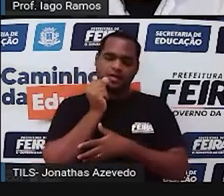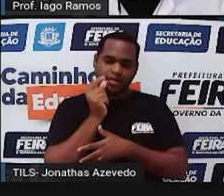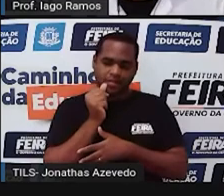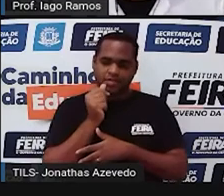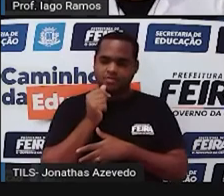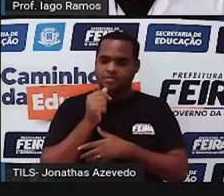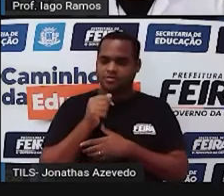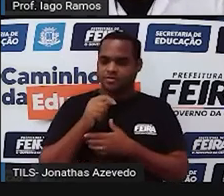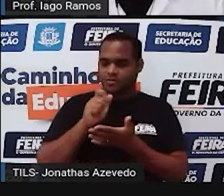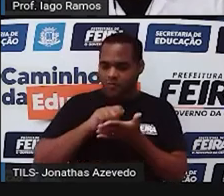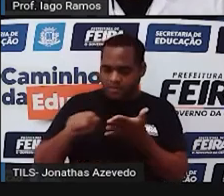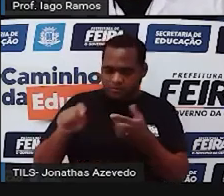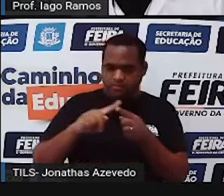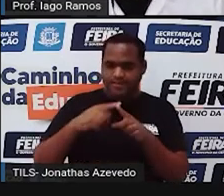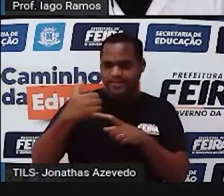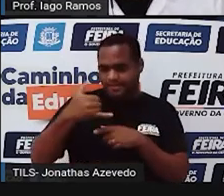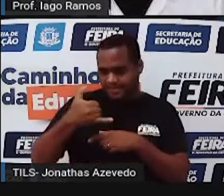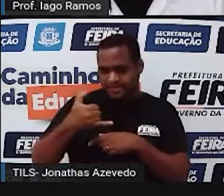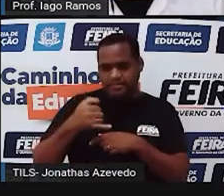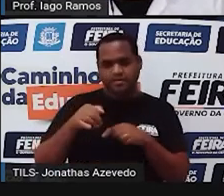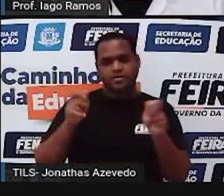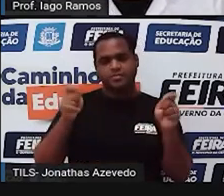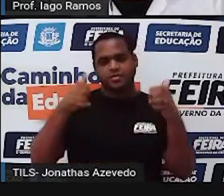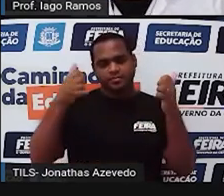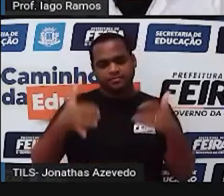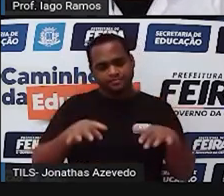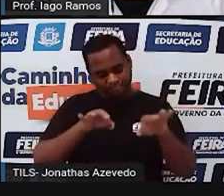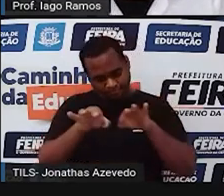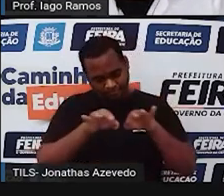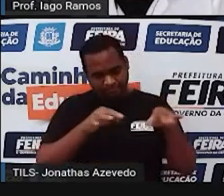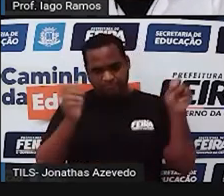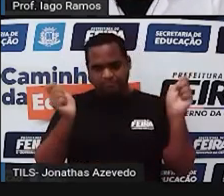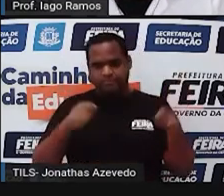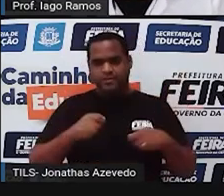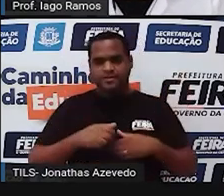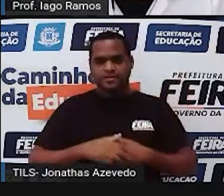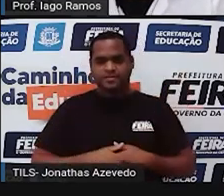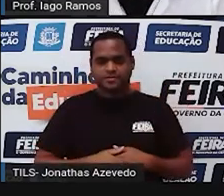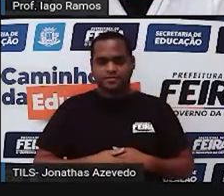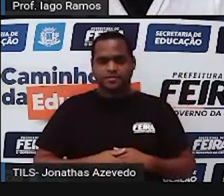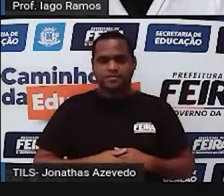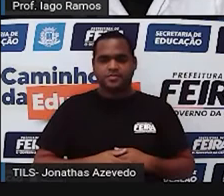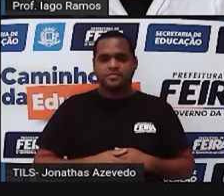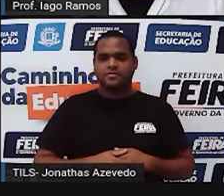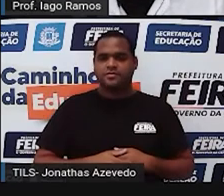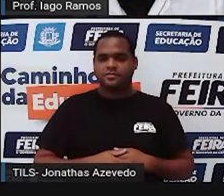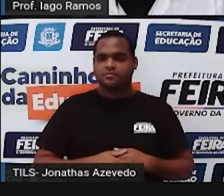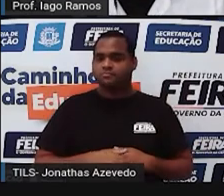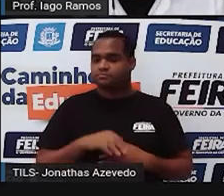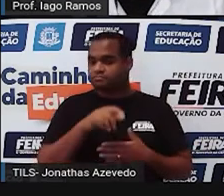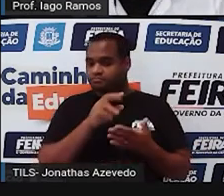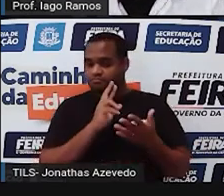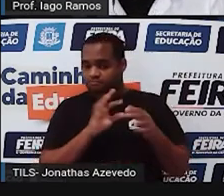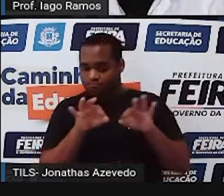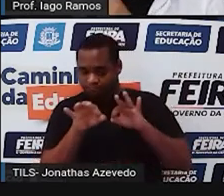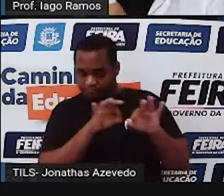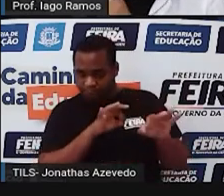borracha ou a sua caneta porque a gente vai precisar fazer rascunhos, ok? Preparados?